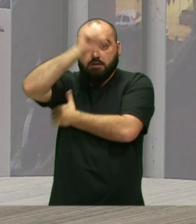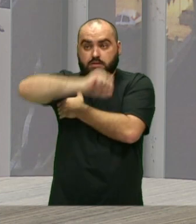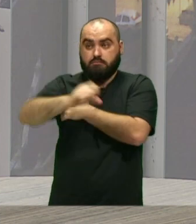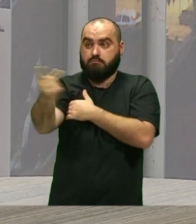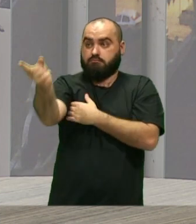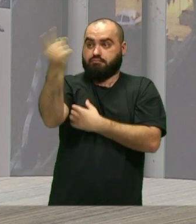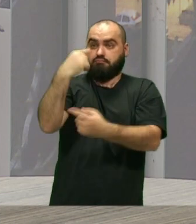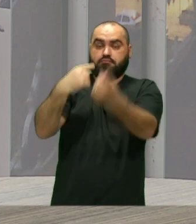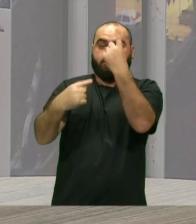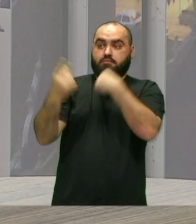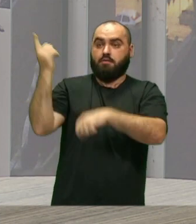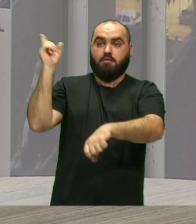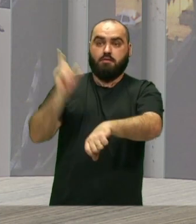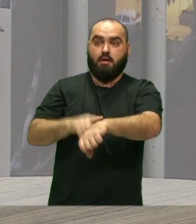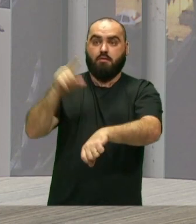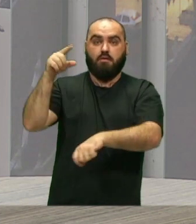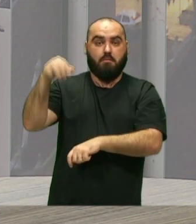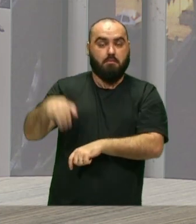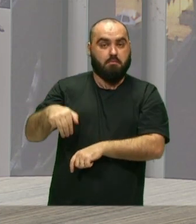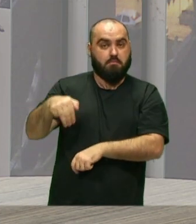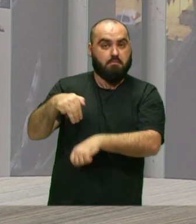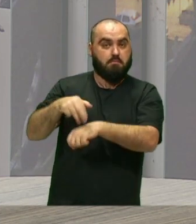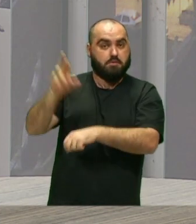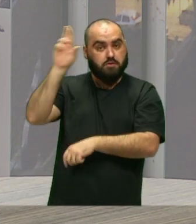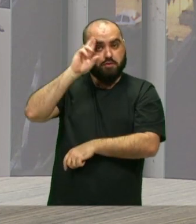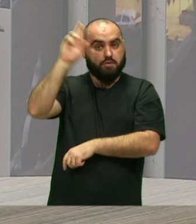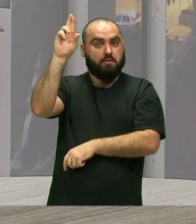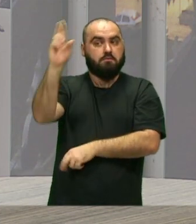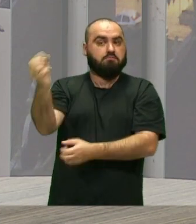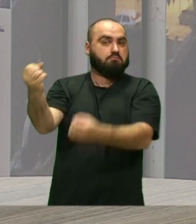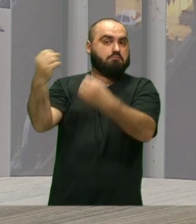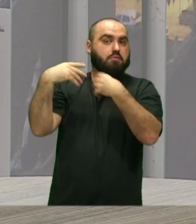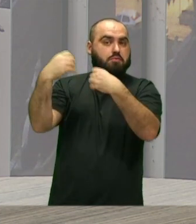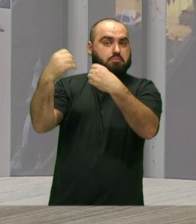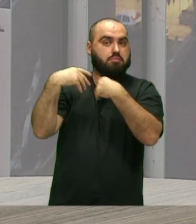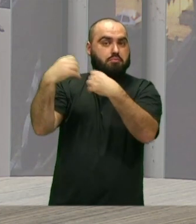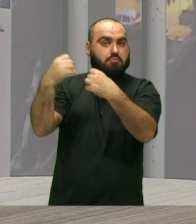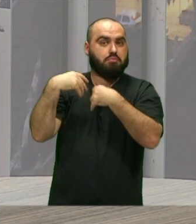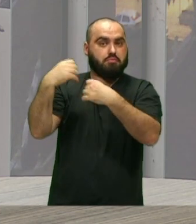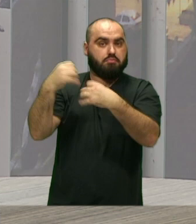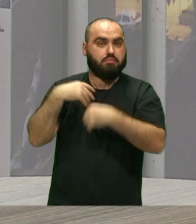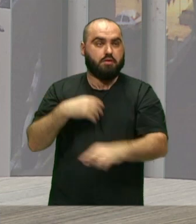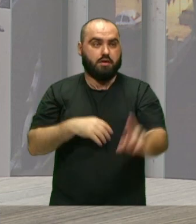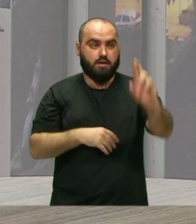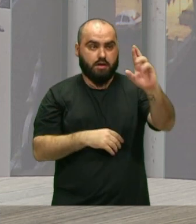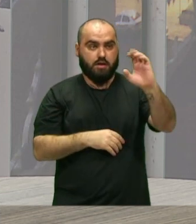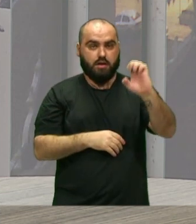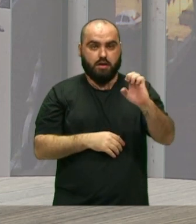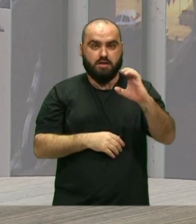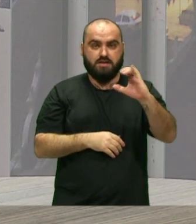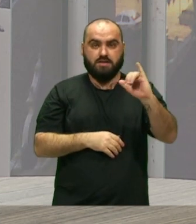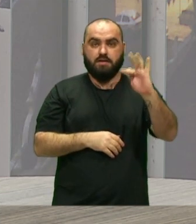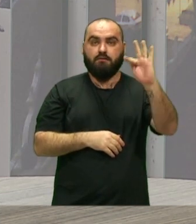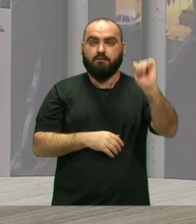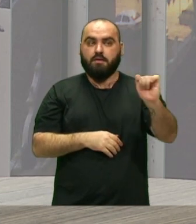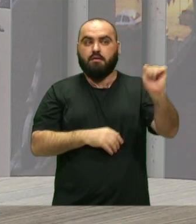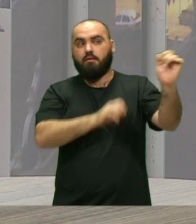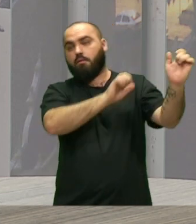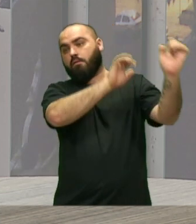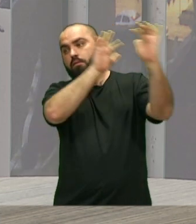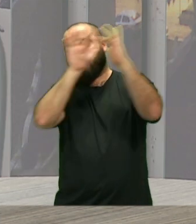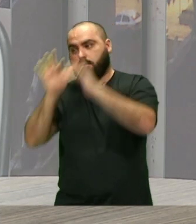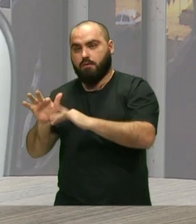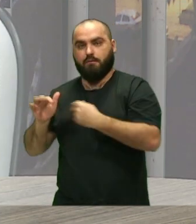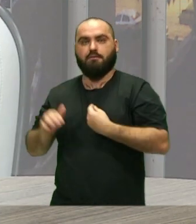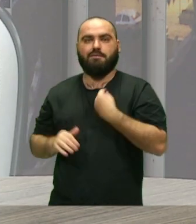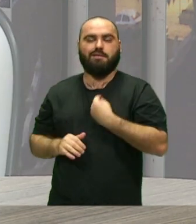mestres Com a mestra Com batuqueiros Que a gente Traz de Recife Para cá Para oferecer oficina Oficineiros da nação E